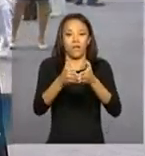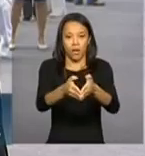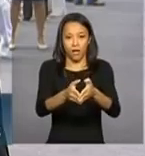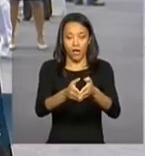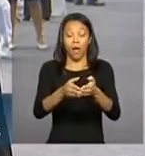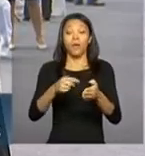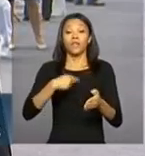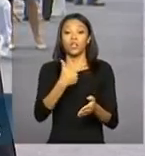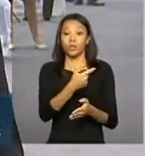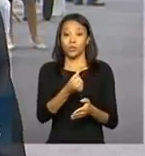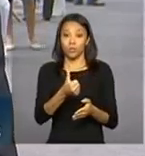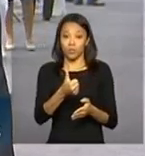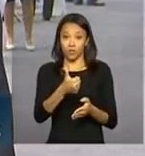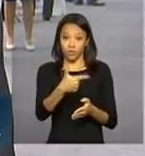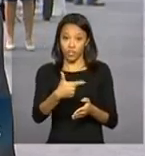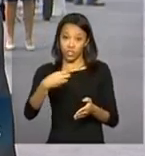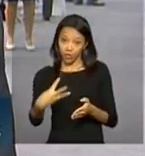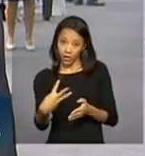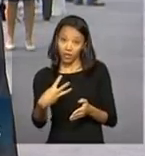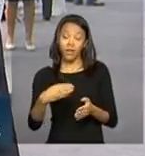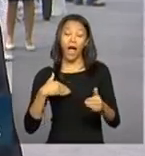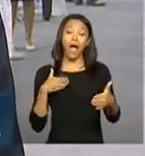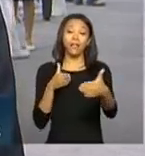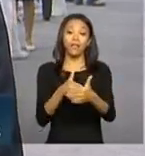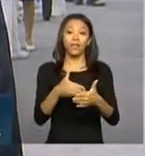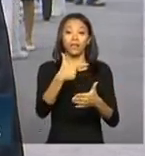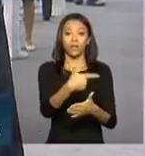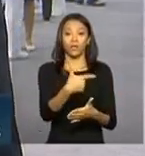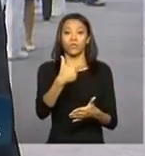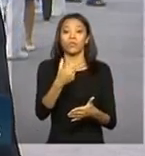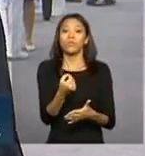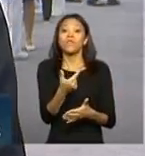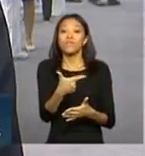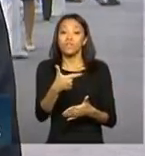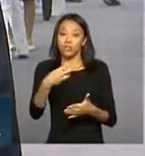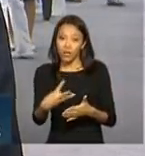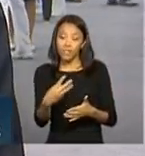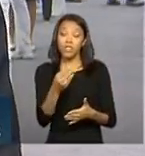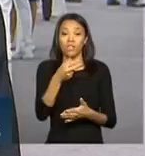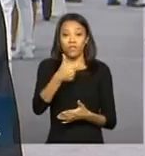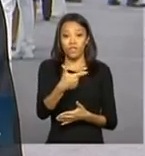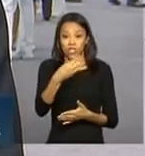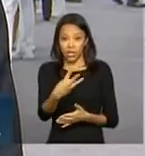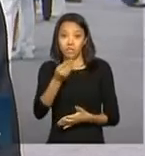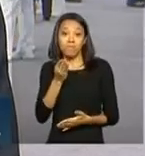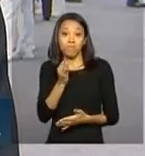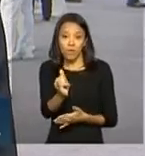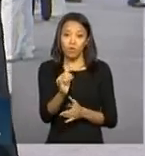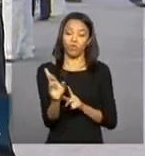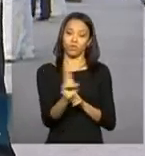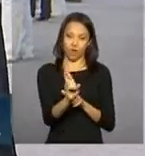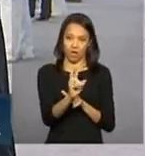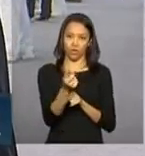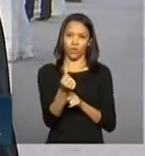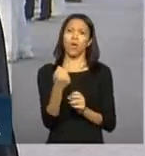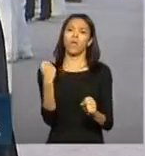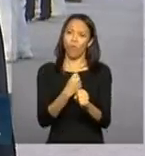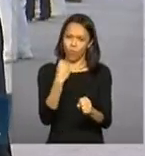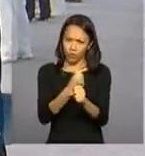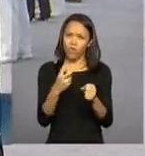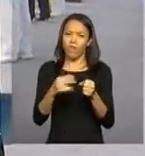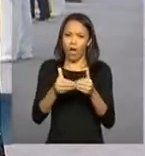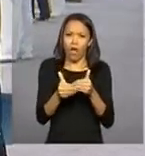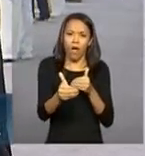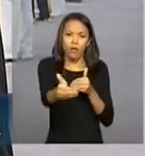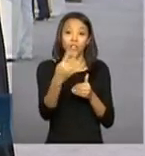ProSub tem um custo até 2023 de 23 bilhões de reais e além da construção desses